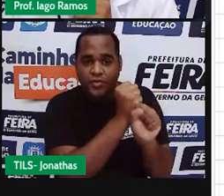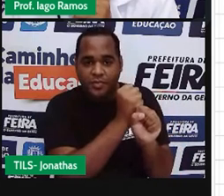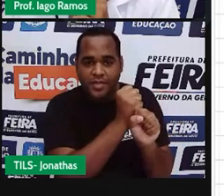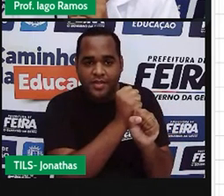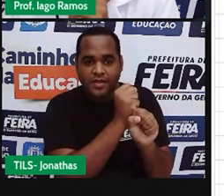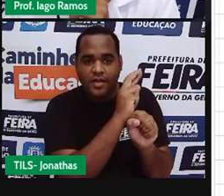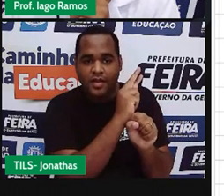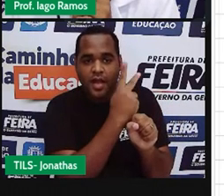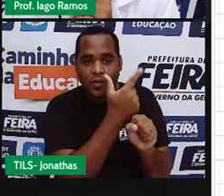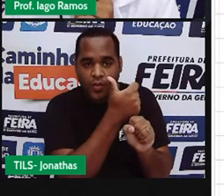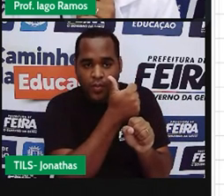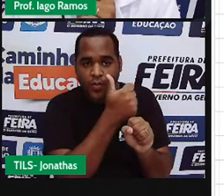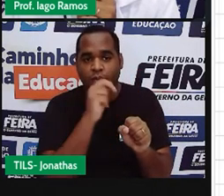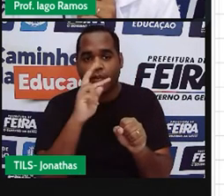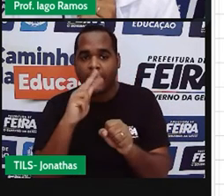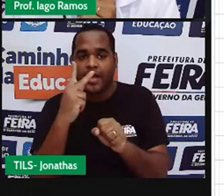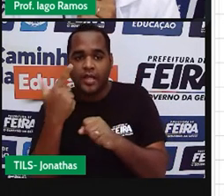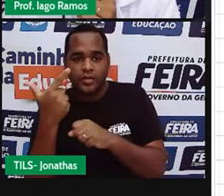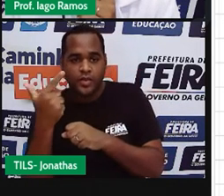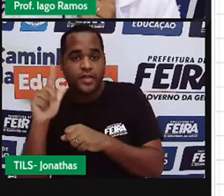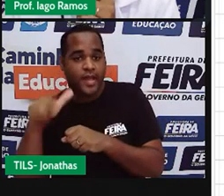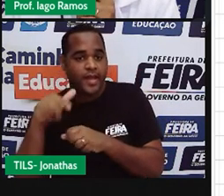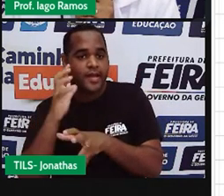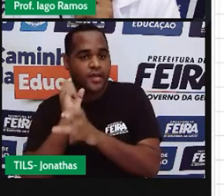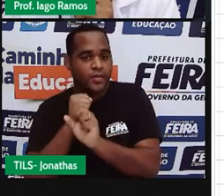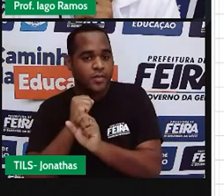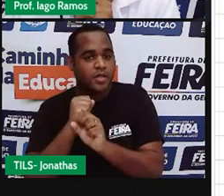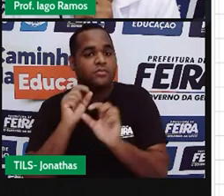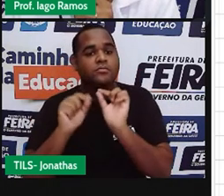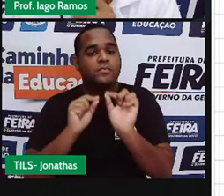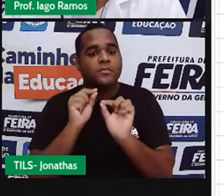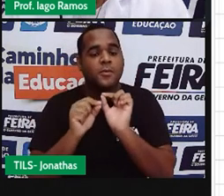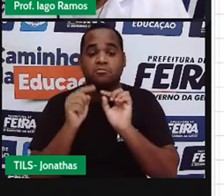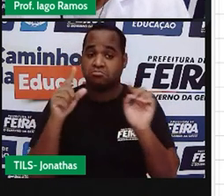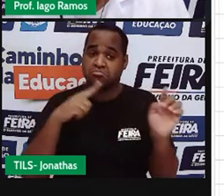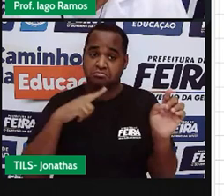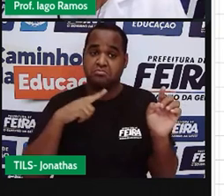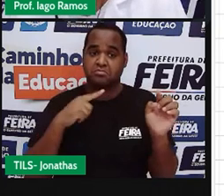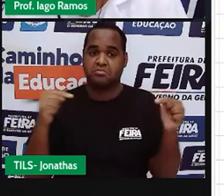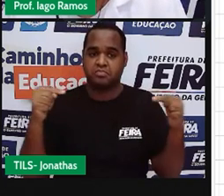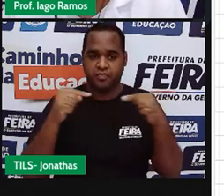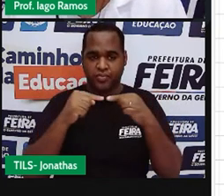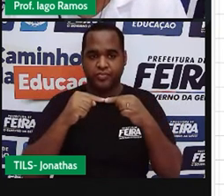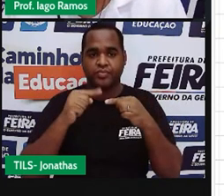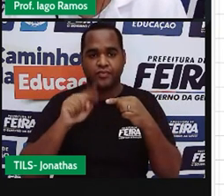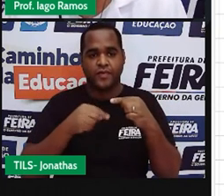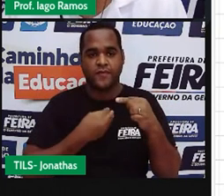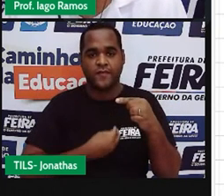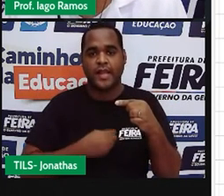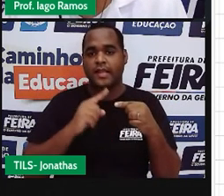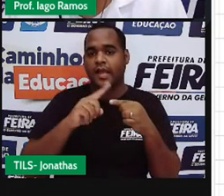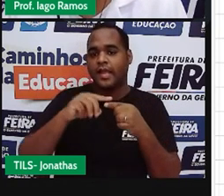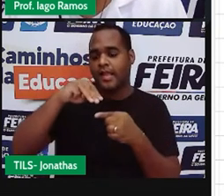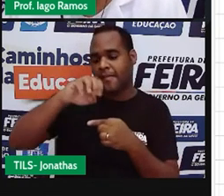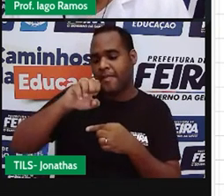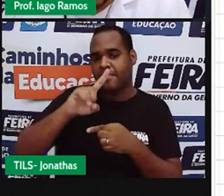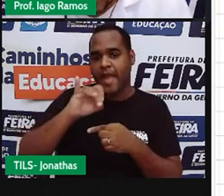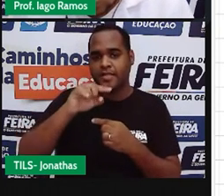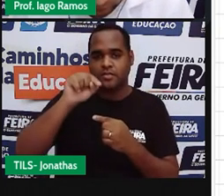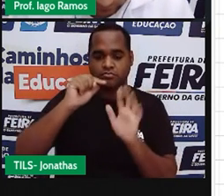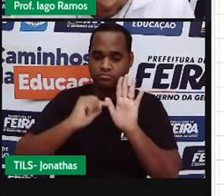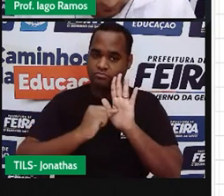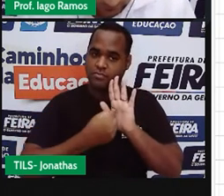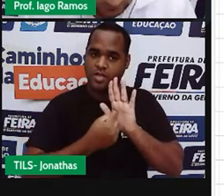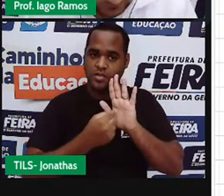então a reta mediatriz ela tem que passar pelo ponto médio do